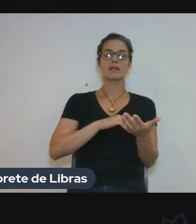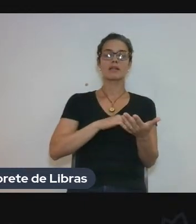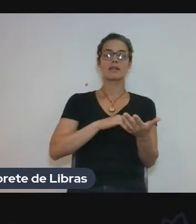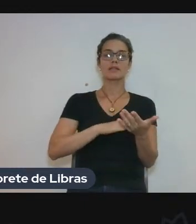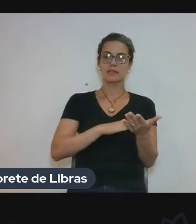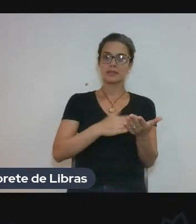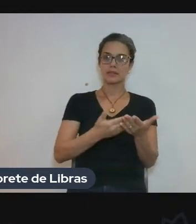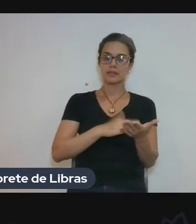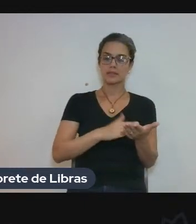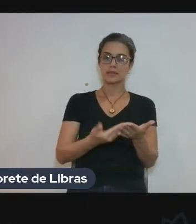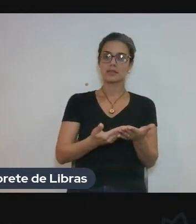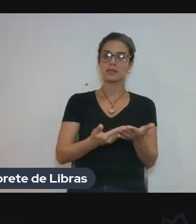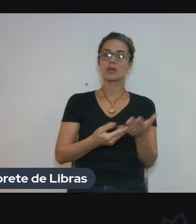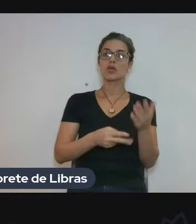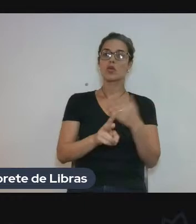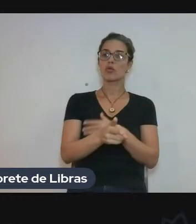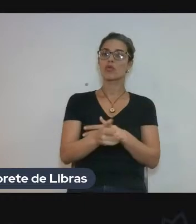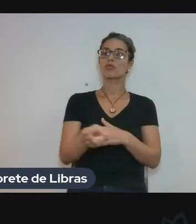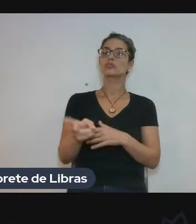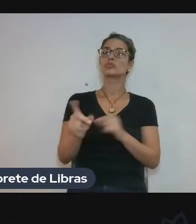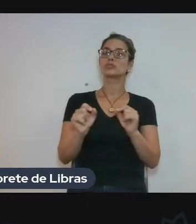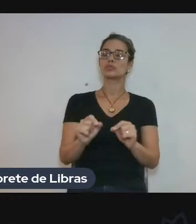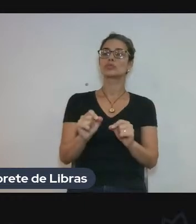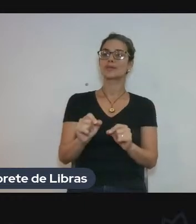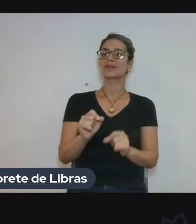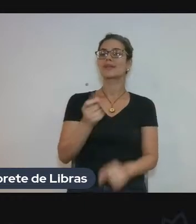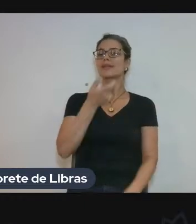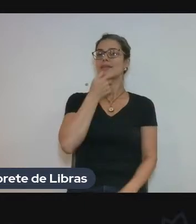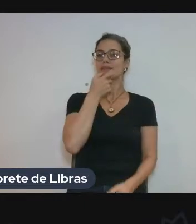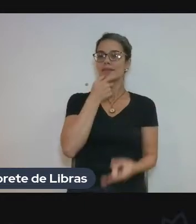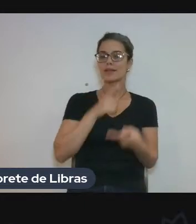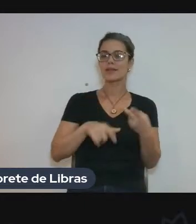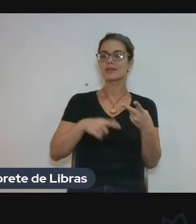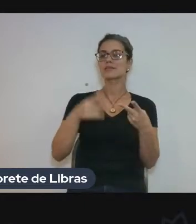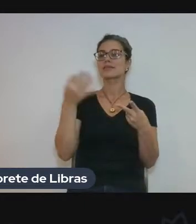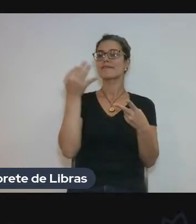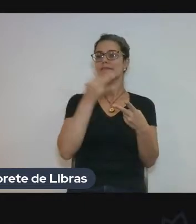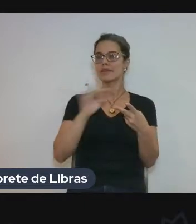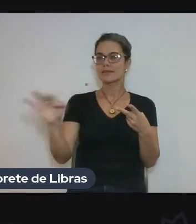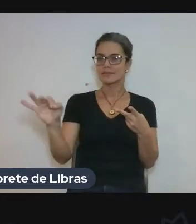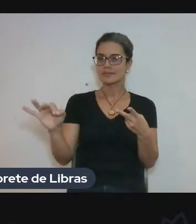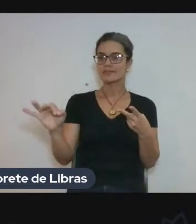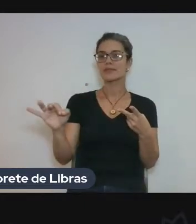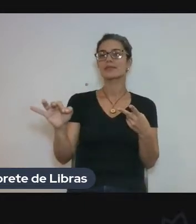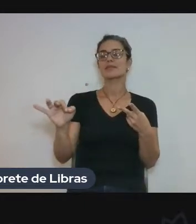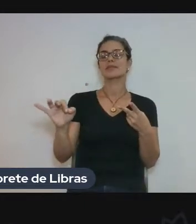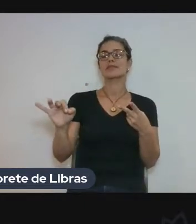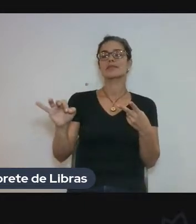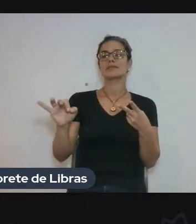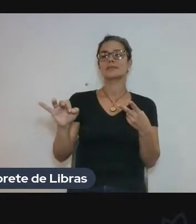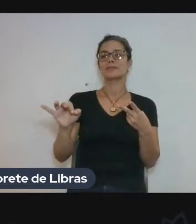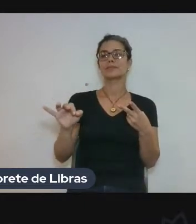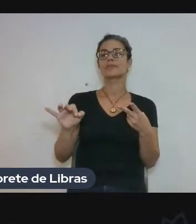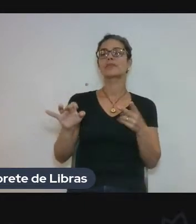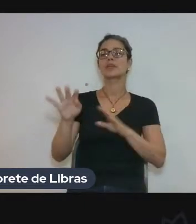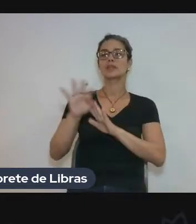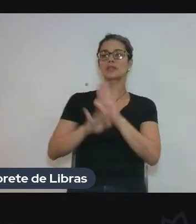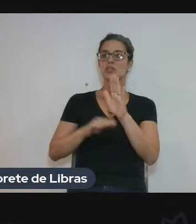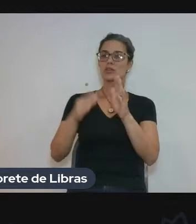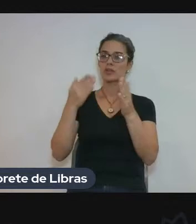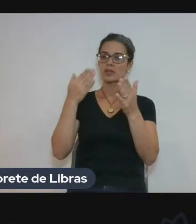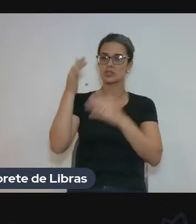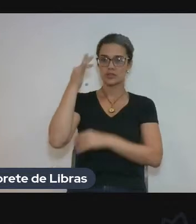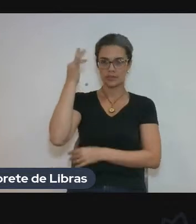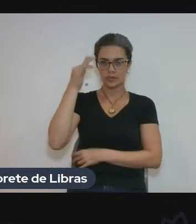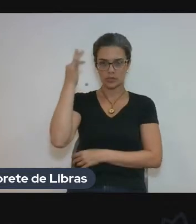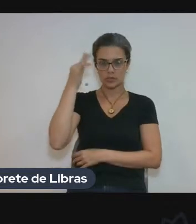via... Continuam a vir via inglês, via francês, e isso continua acontecendo em textos de filosofia oriental, em textos